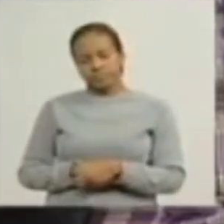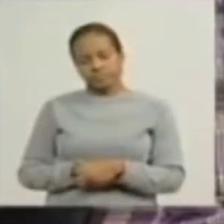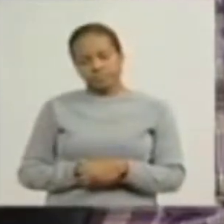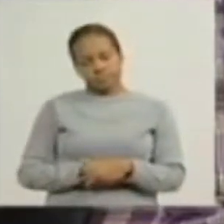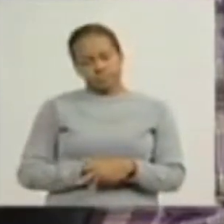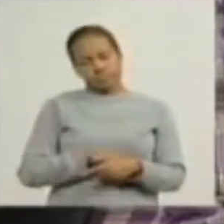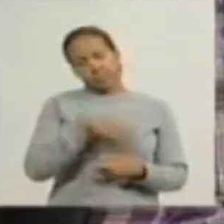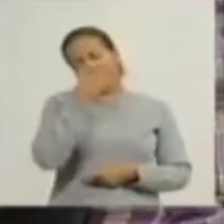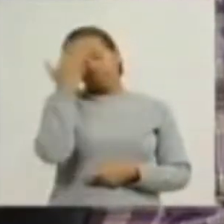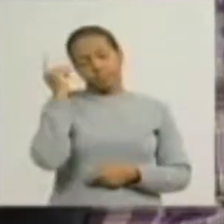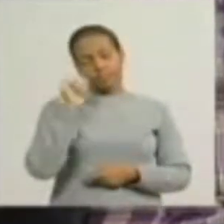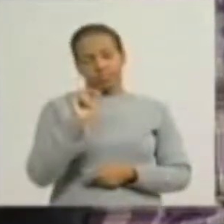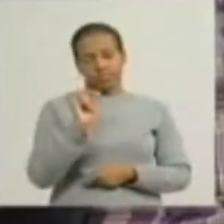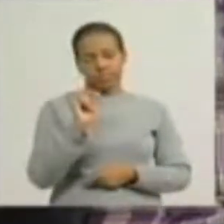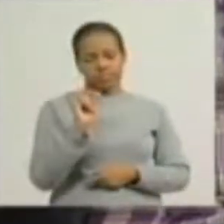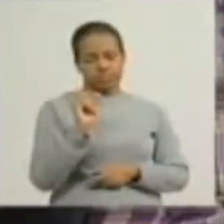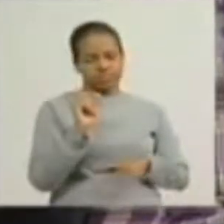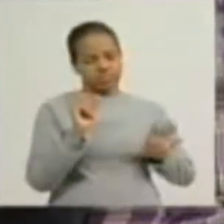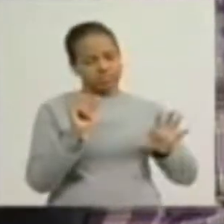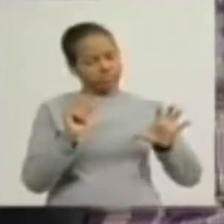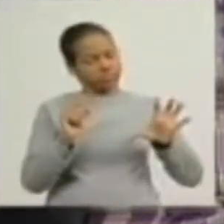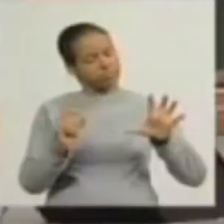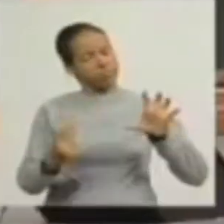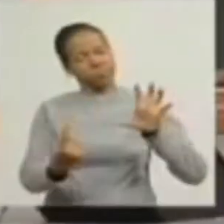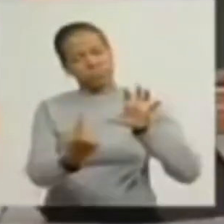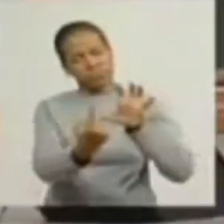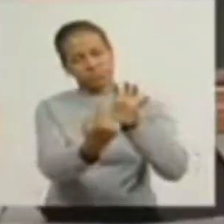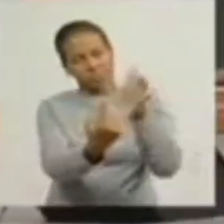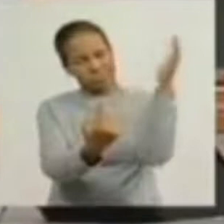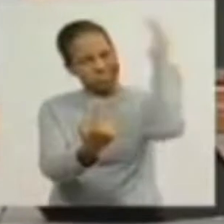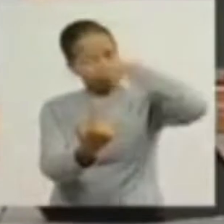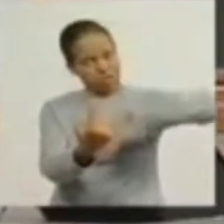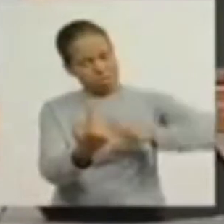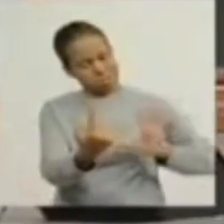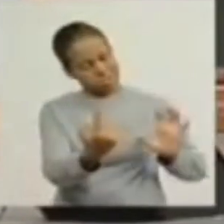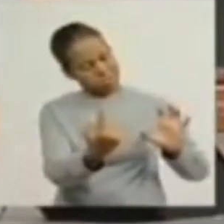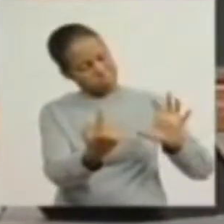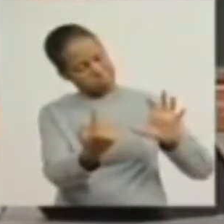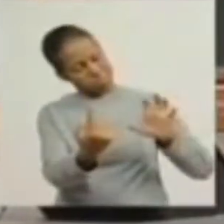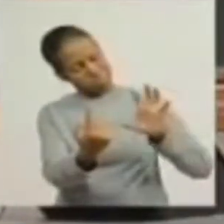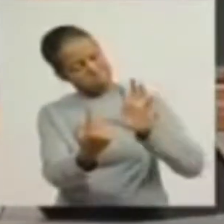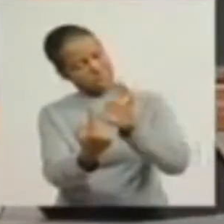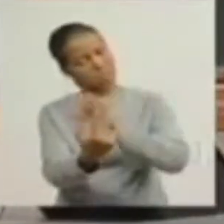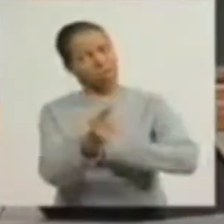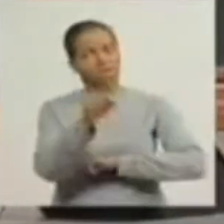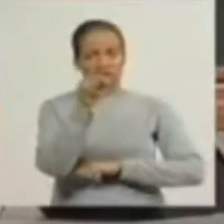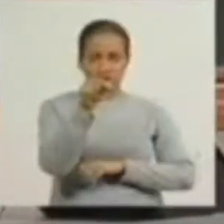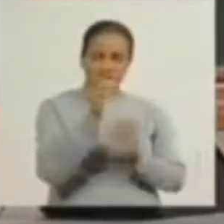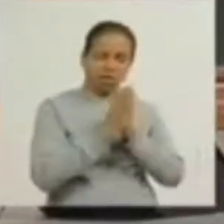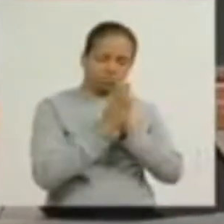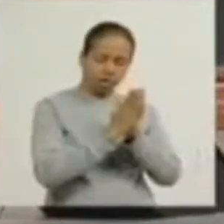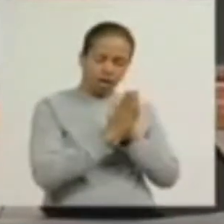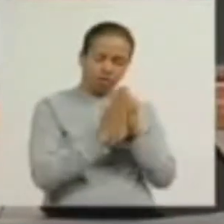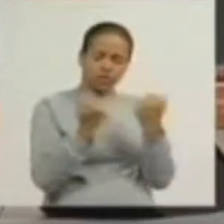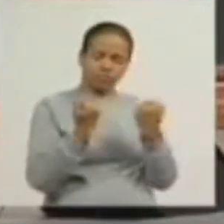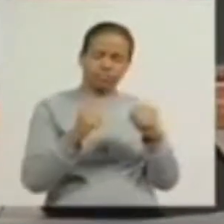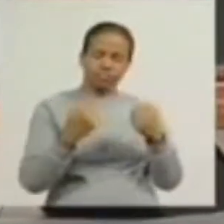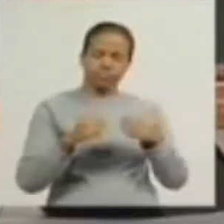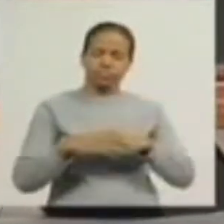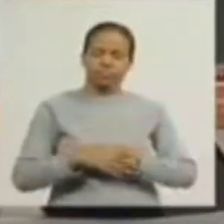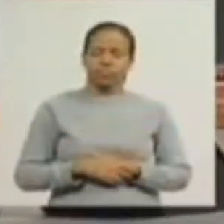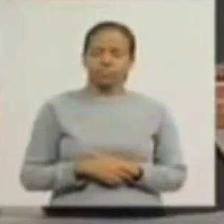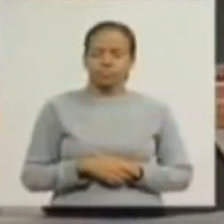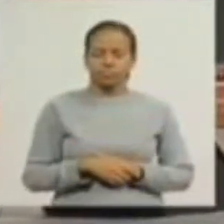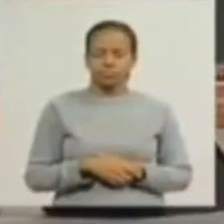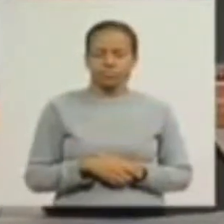e aos que vos perseguem e maltratam rezem por ele no